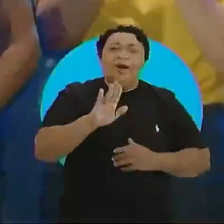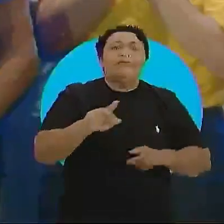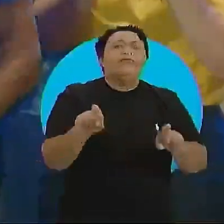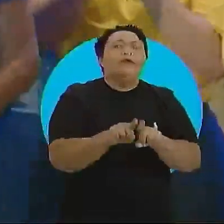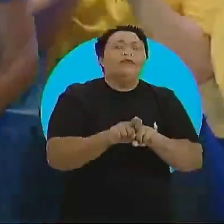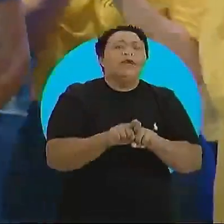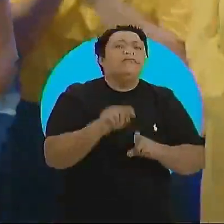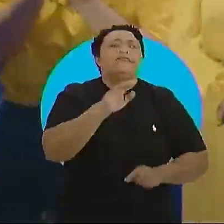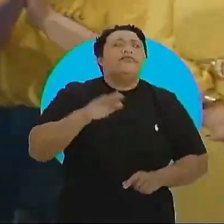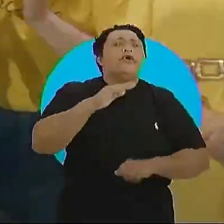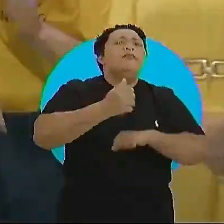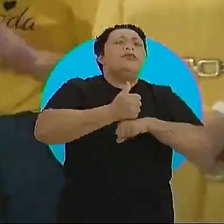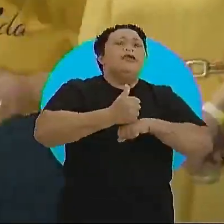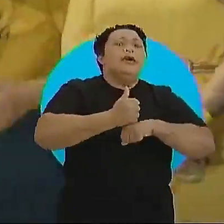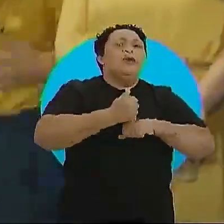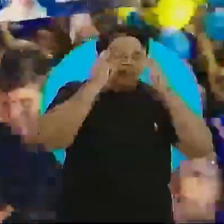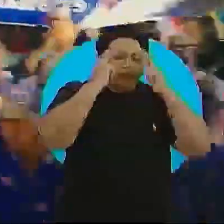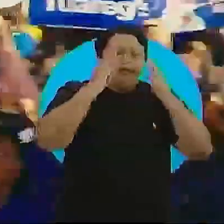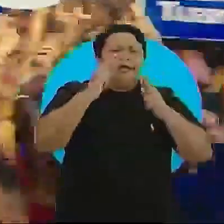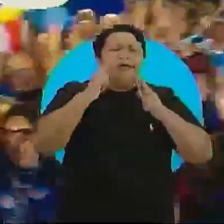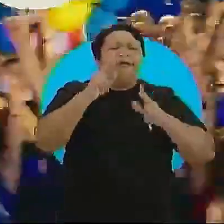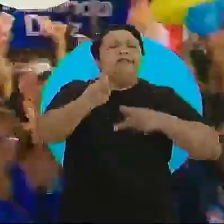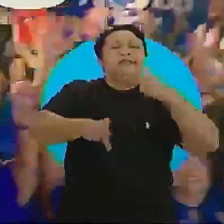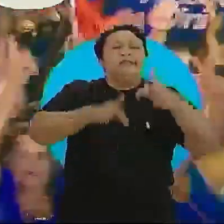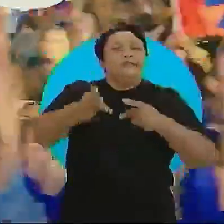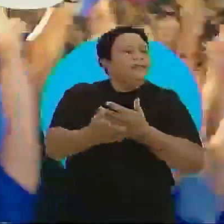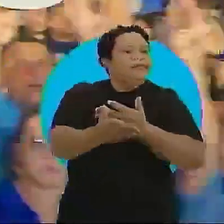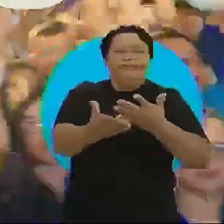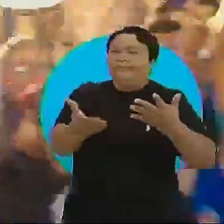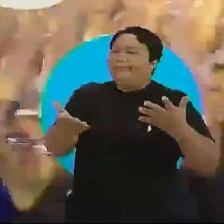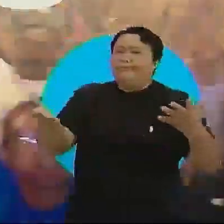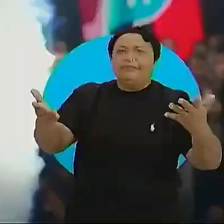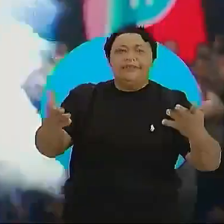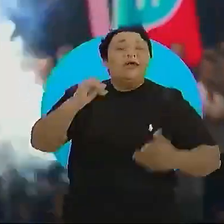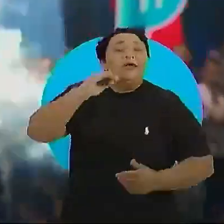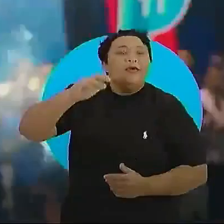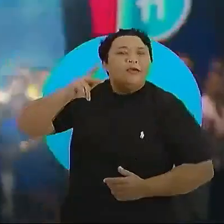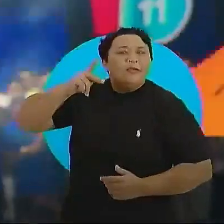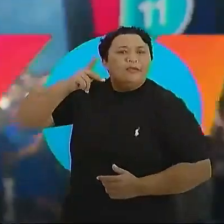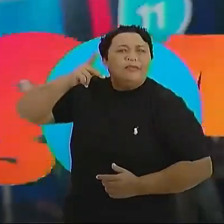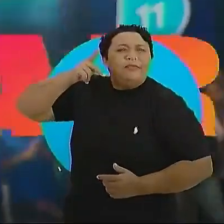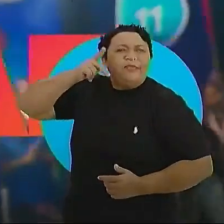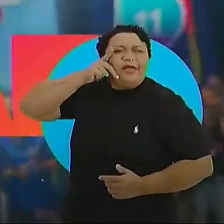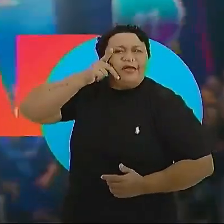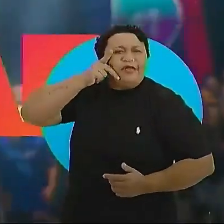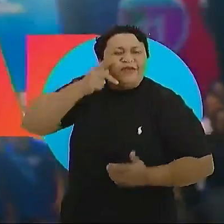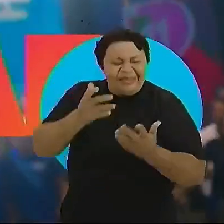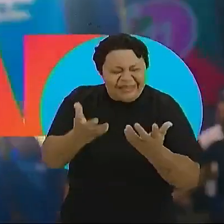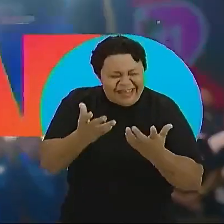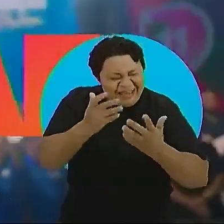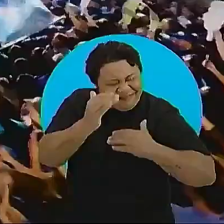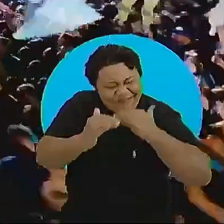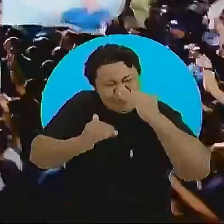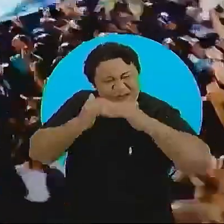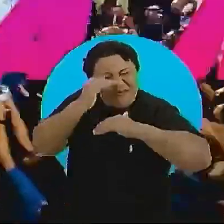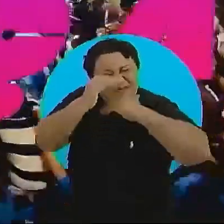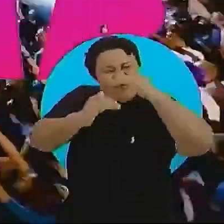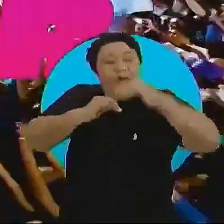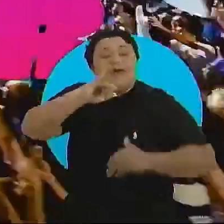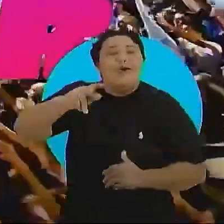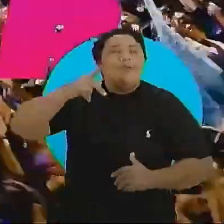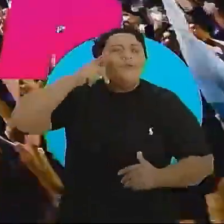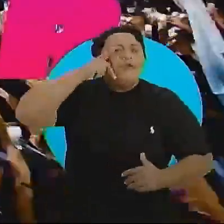Mas você tem acima de tudo respeito por esse povo todo aqui. João Pessoa quer avançar.